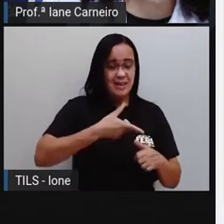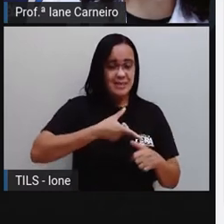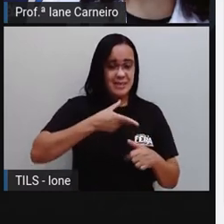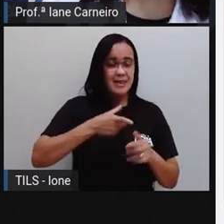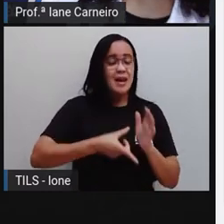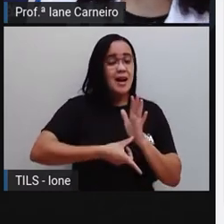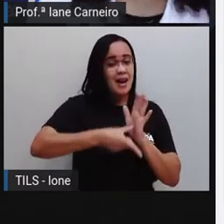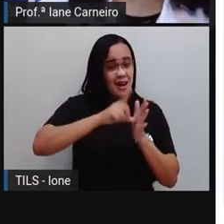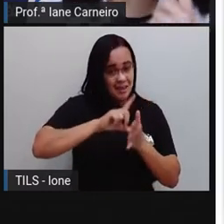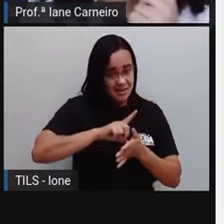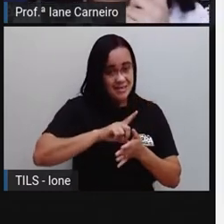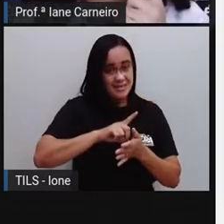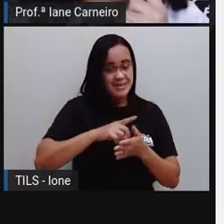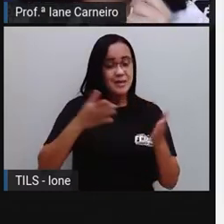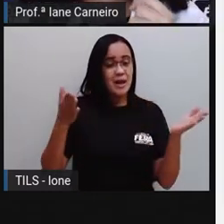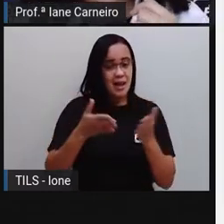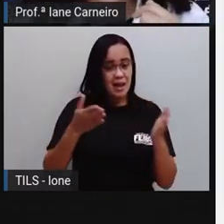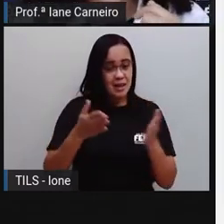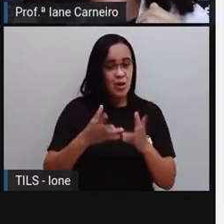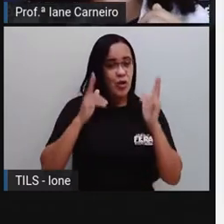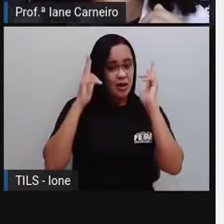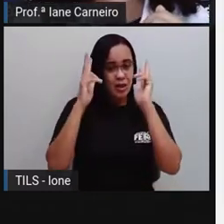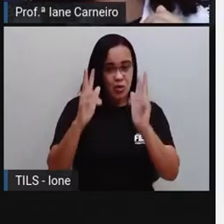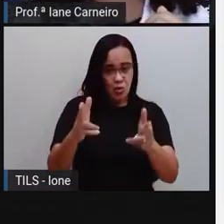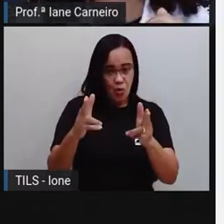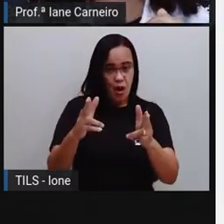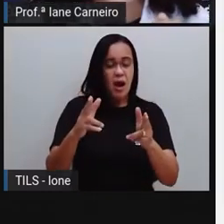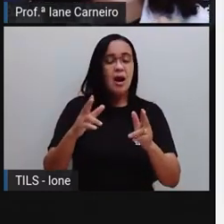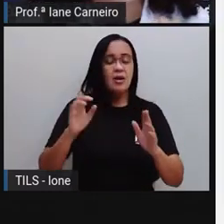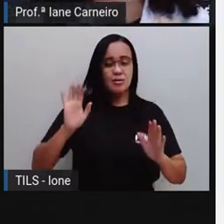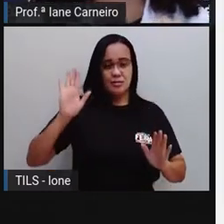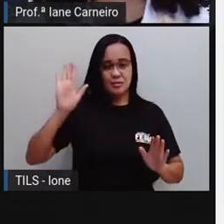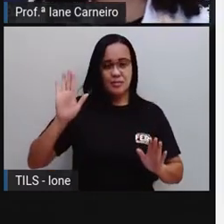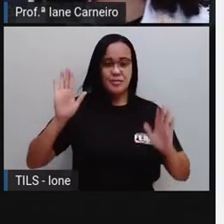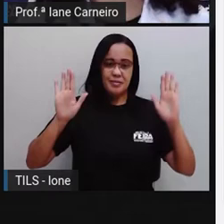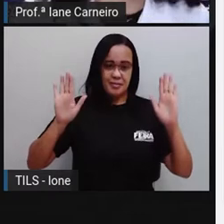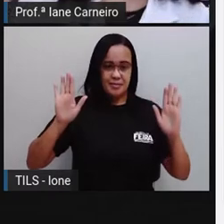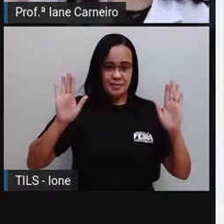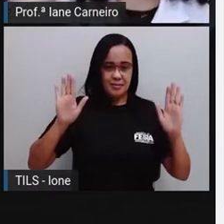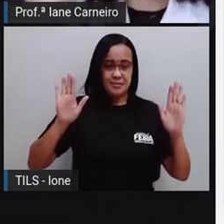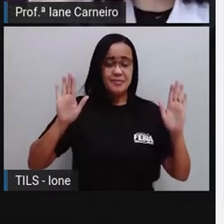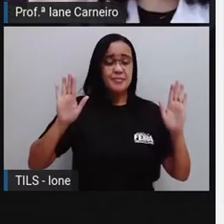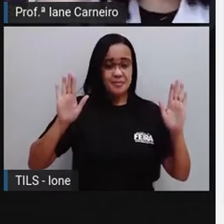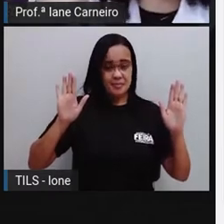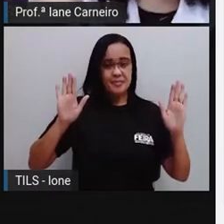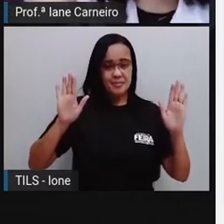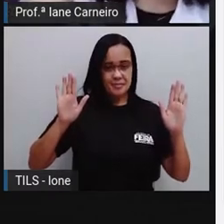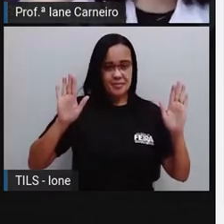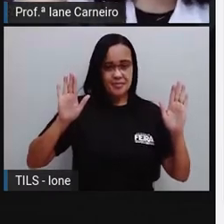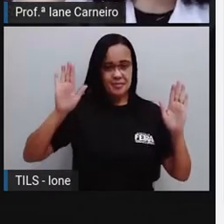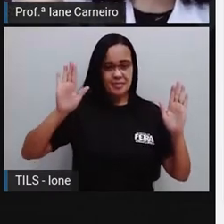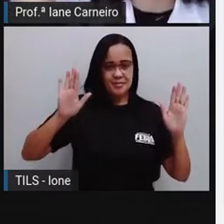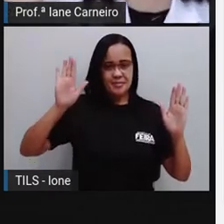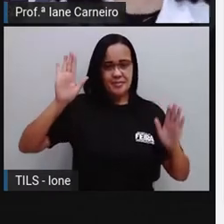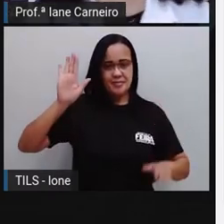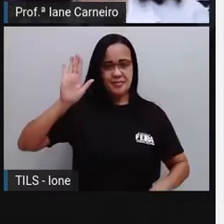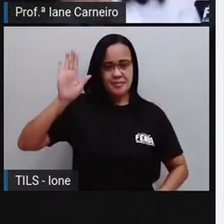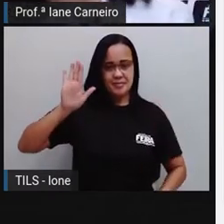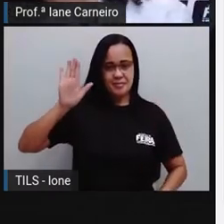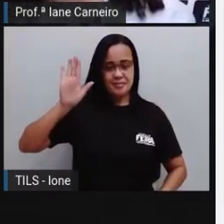onde é que estava? Agora está os dois, ó, amarelo com amarelo. Direita e direita. Todo mundo com a direita na mão.